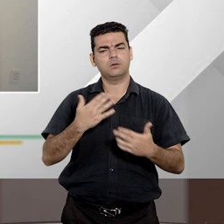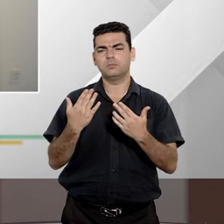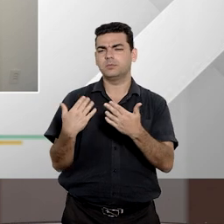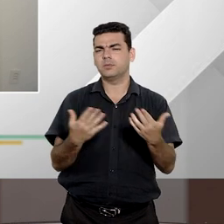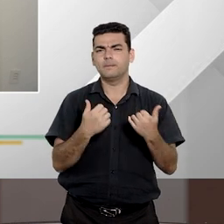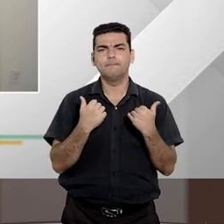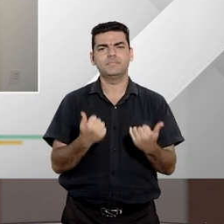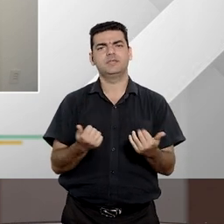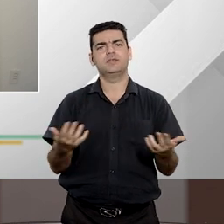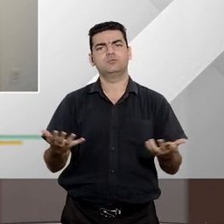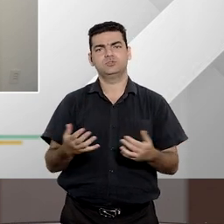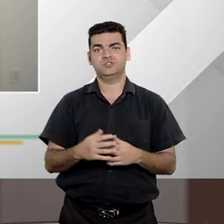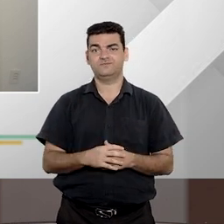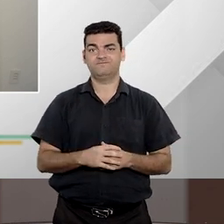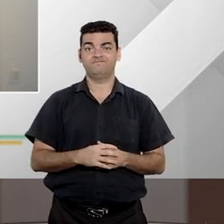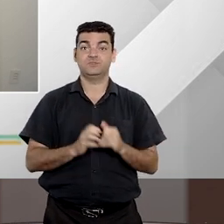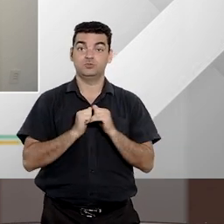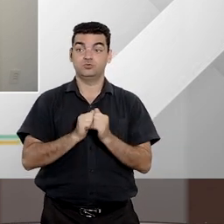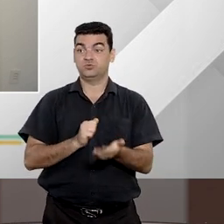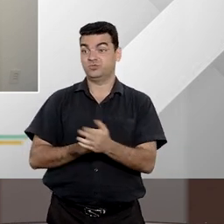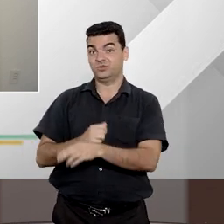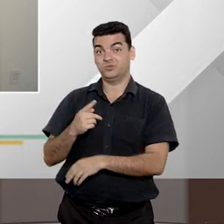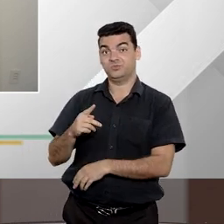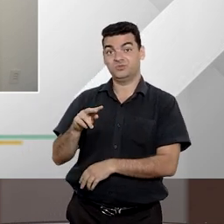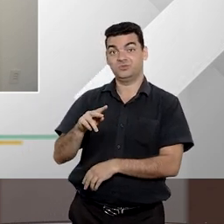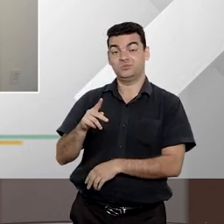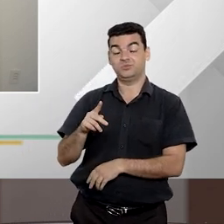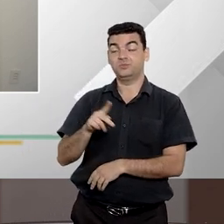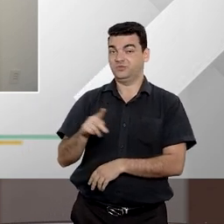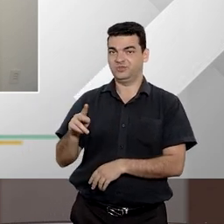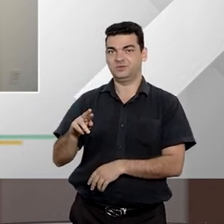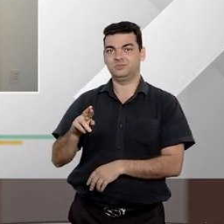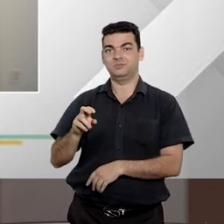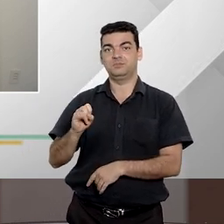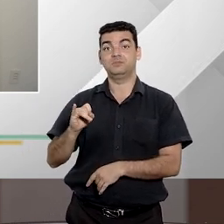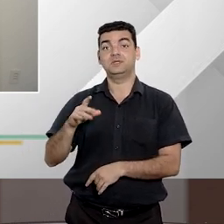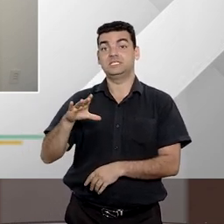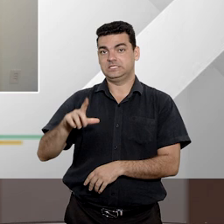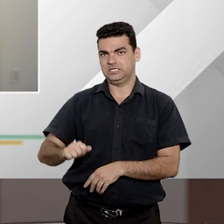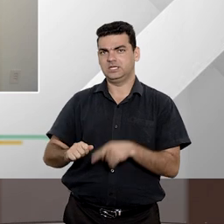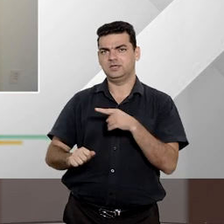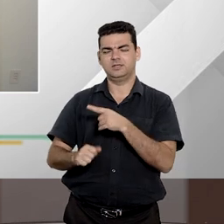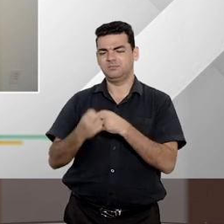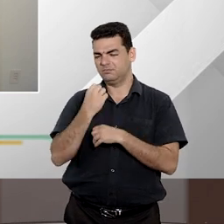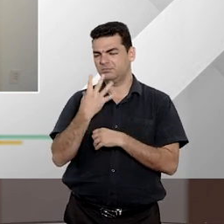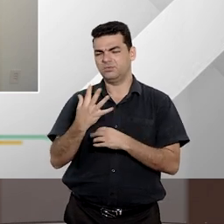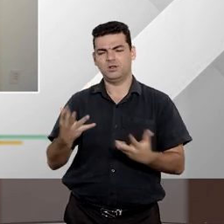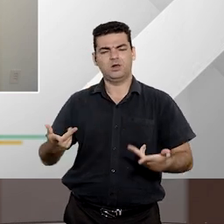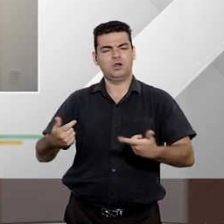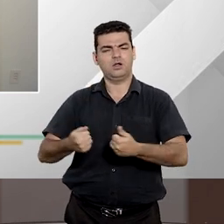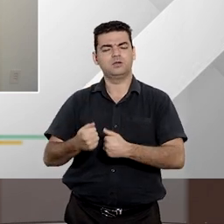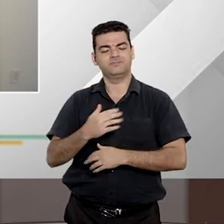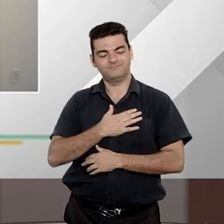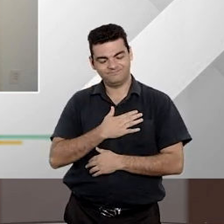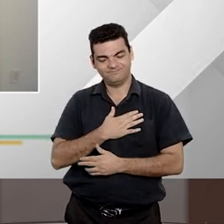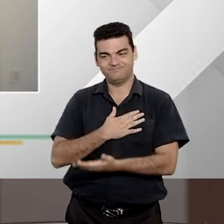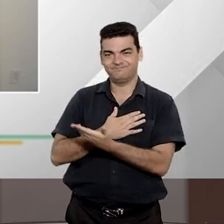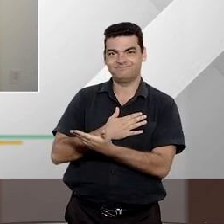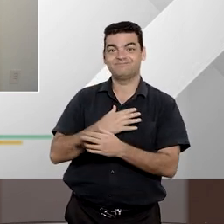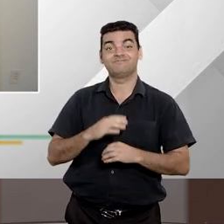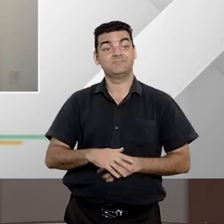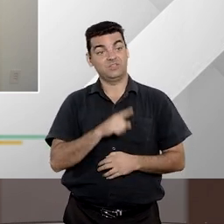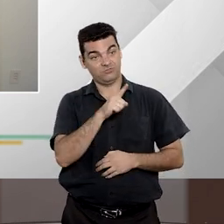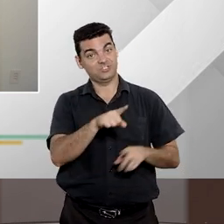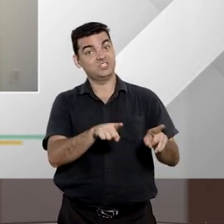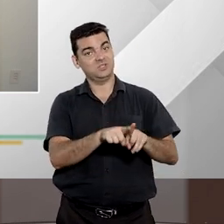conversa hoje aqui, ao lado da professora Priscila Rolim, também uma grande profissional da área jurídica que eu admiro tanto, e